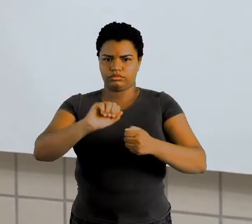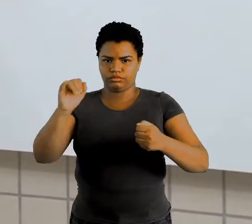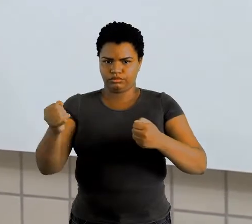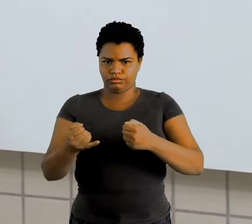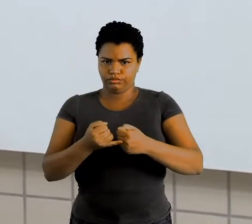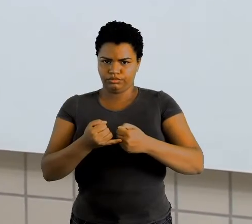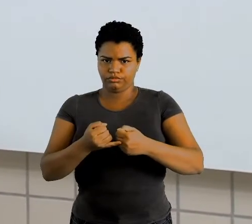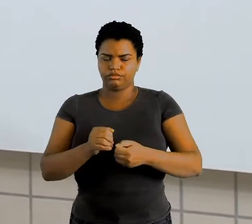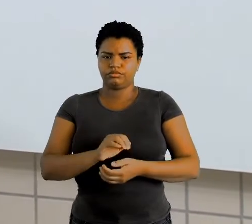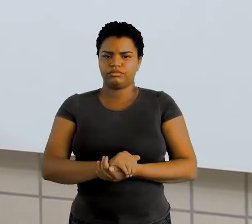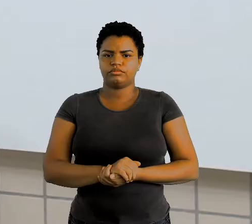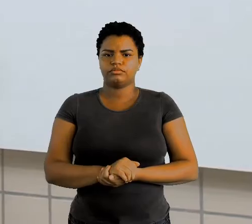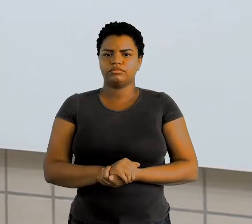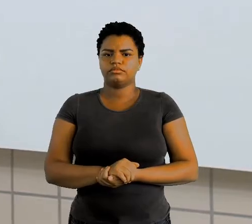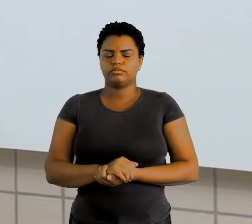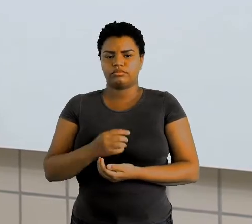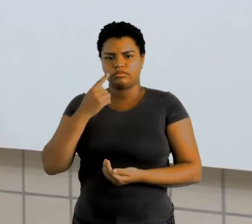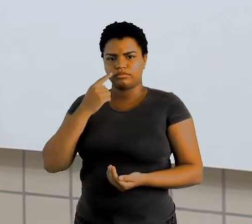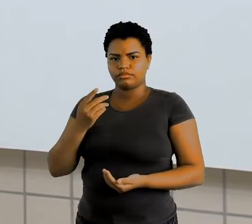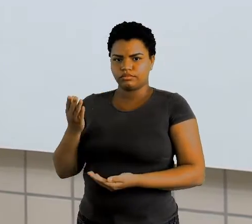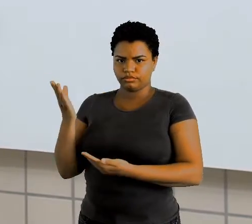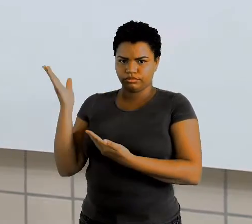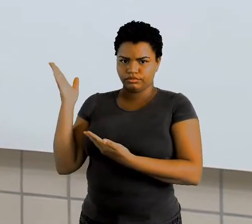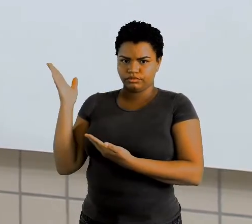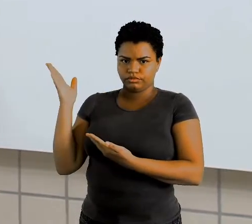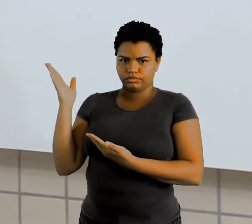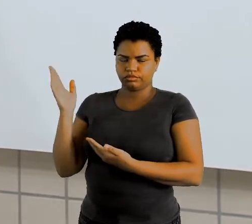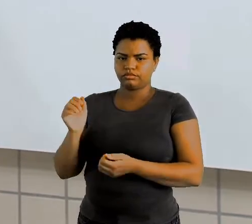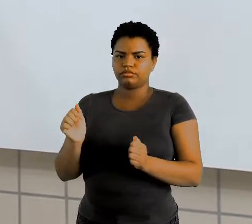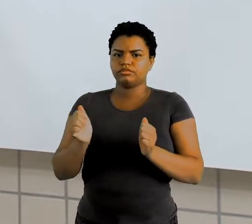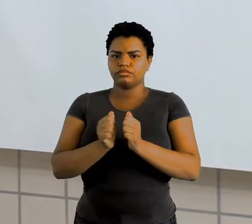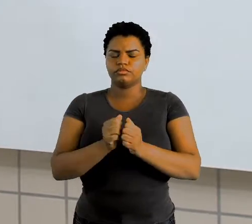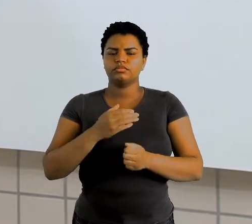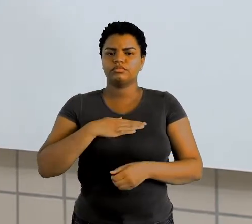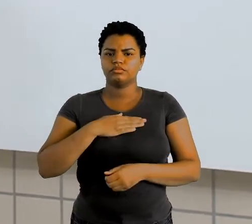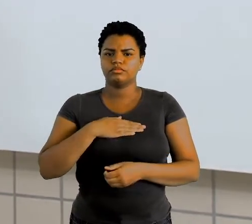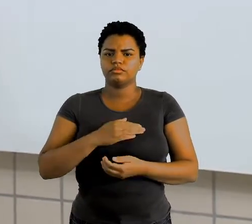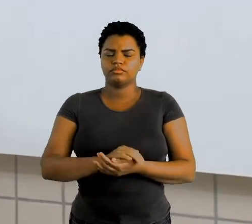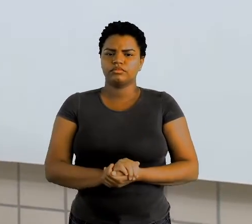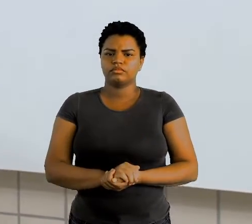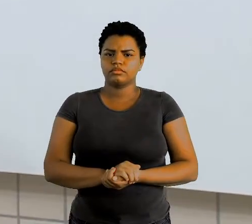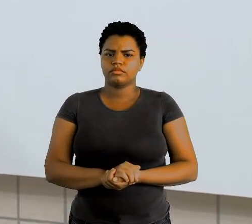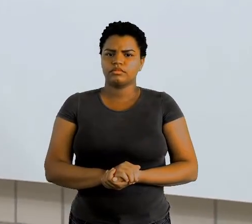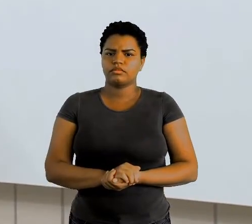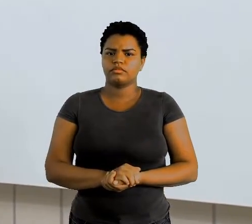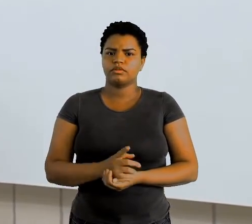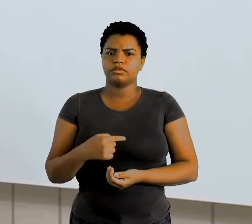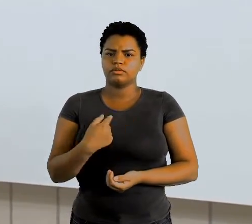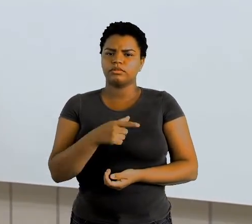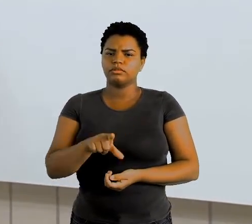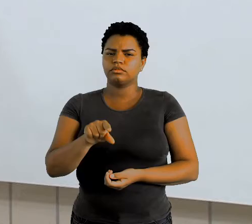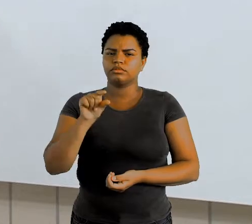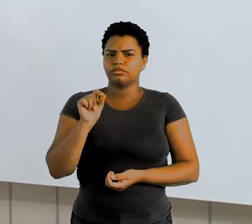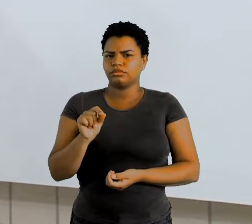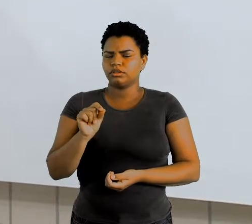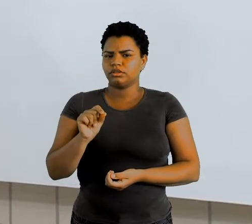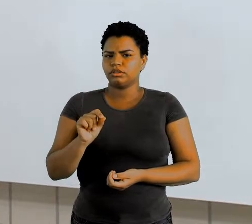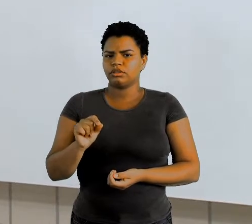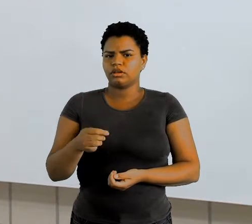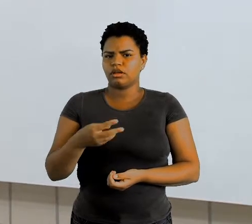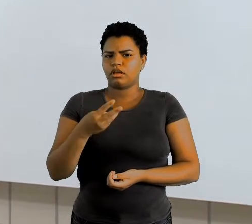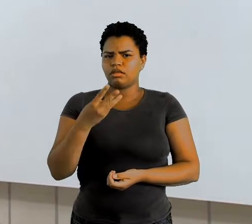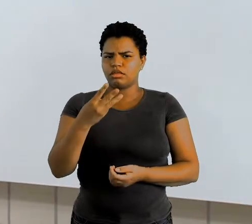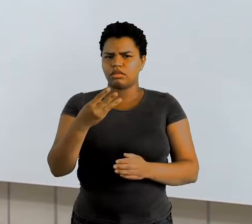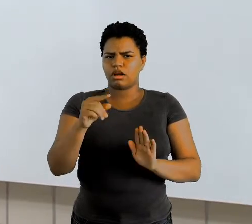Aqui, na lousa, vamos acompanhar comigo. Nós vamos escolher três trechinhos,